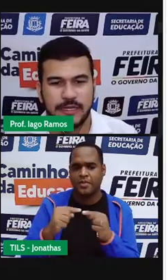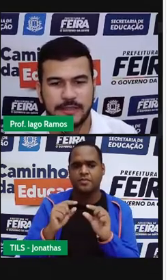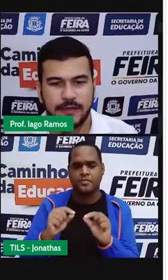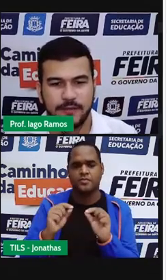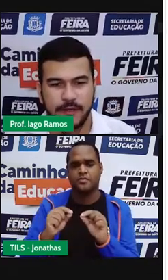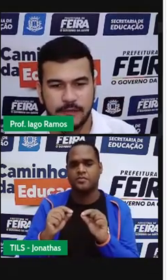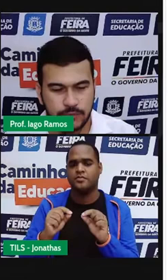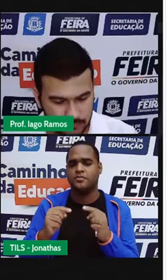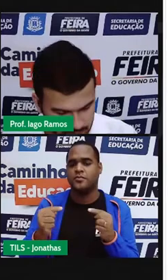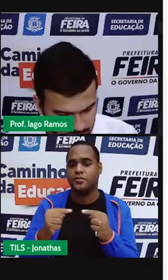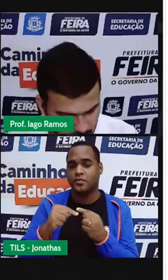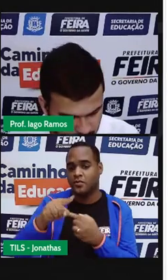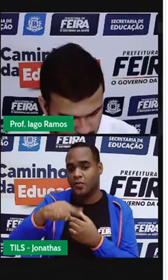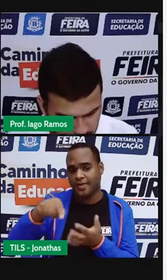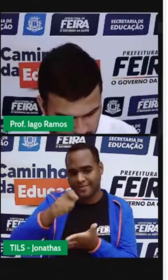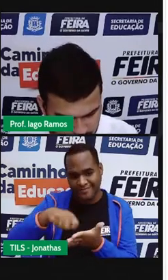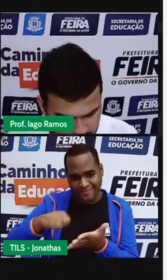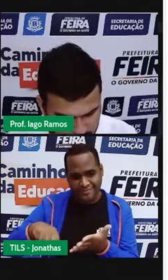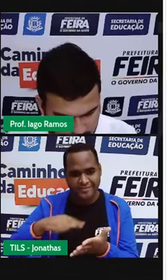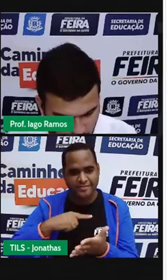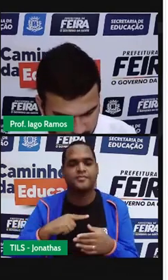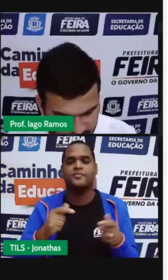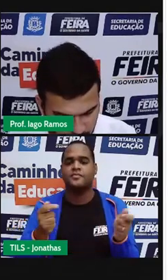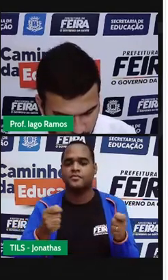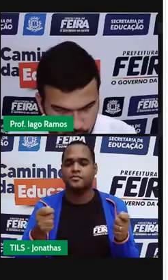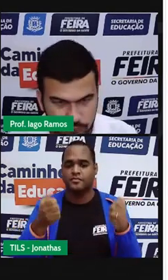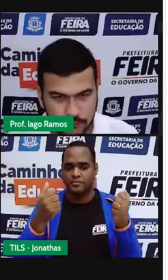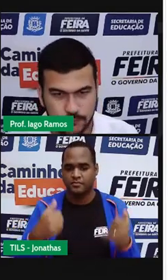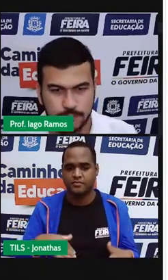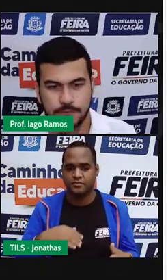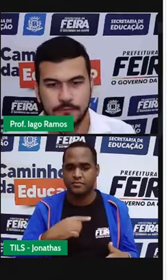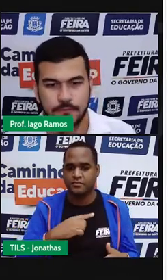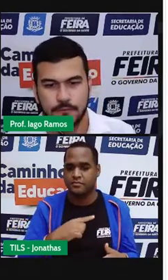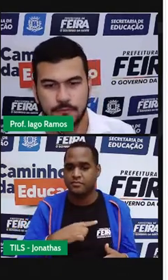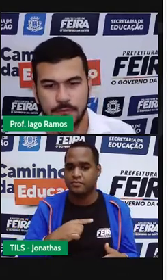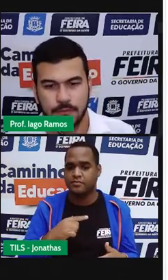gente pode até escrever isso. Ó. Aumentou.